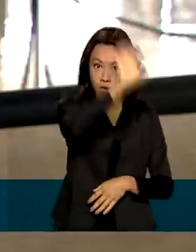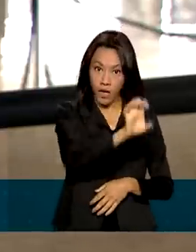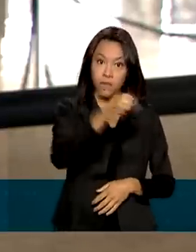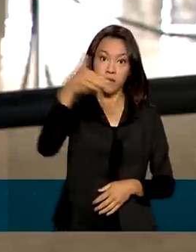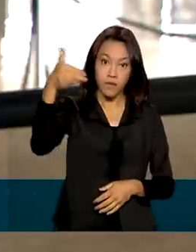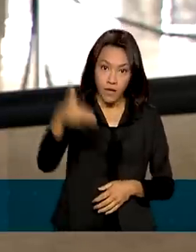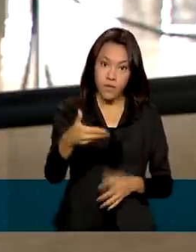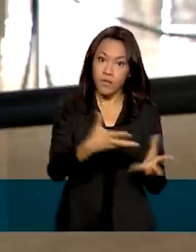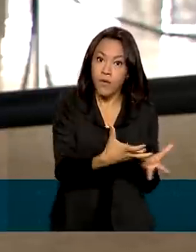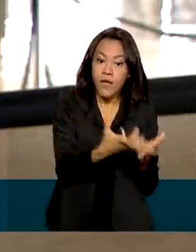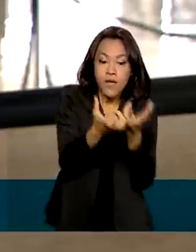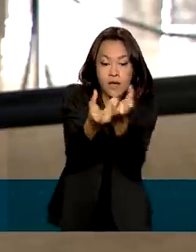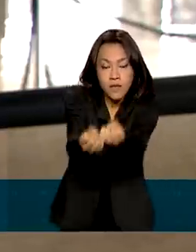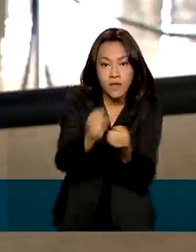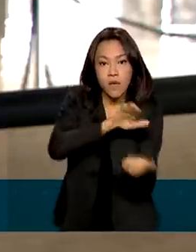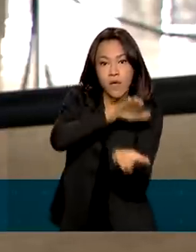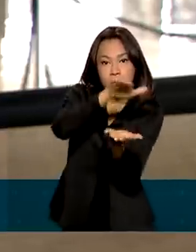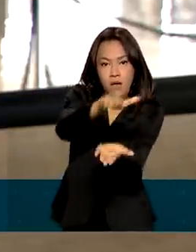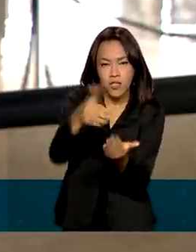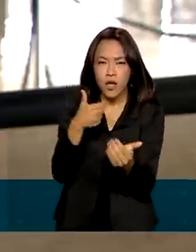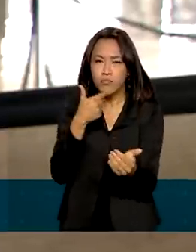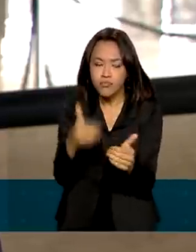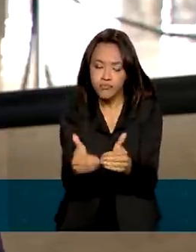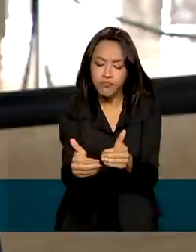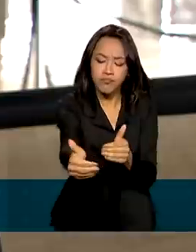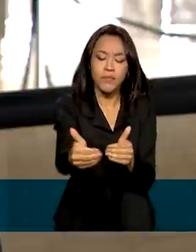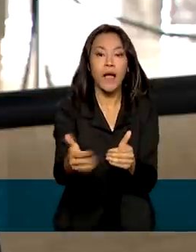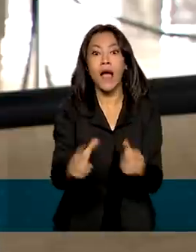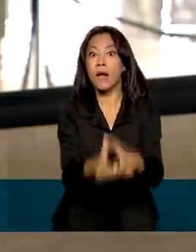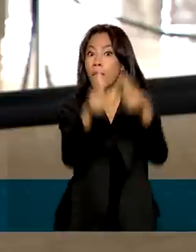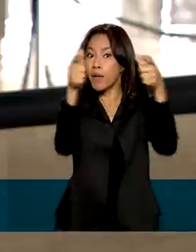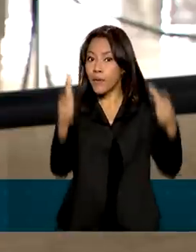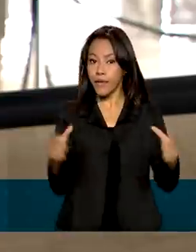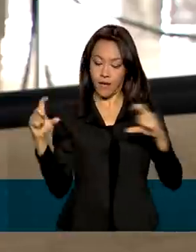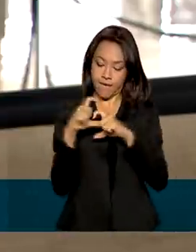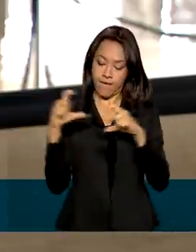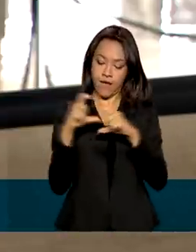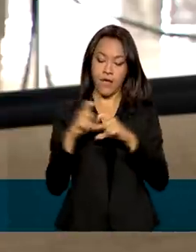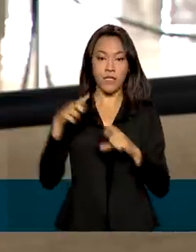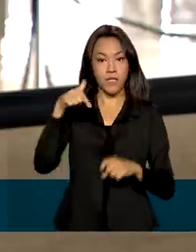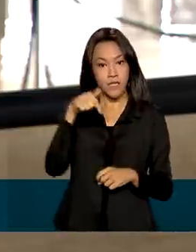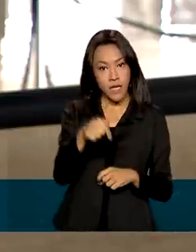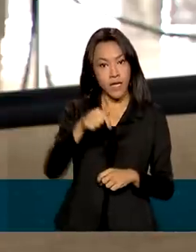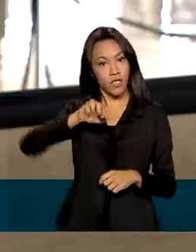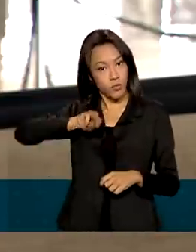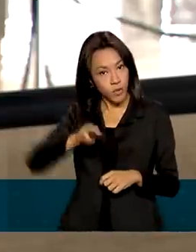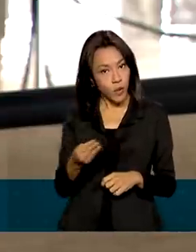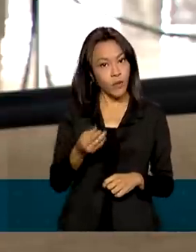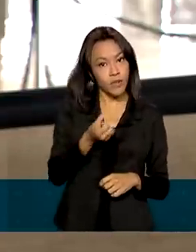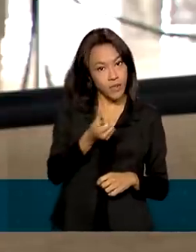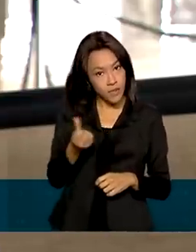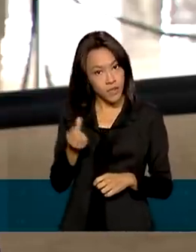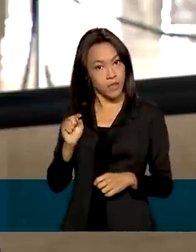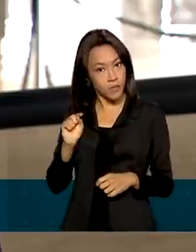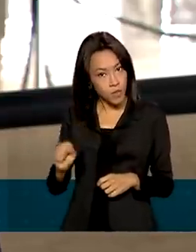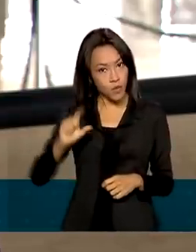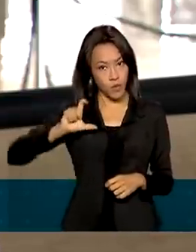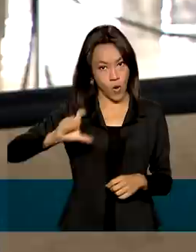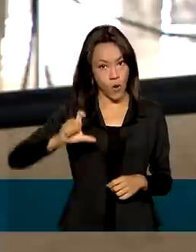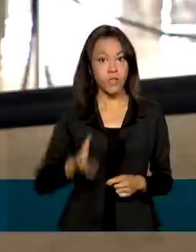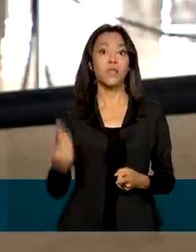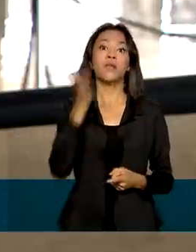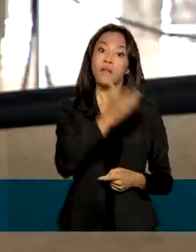esses lotes já nos próximos dias. A maior parte é da Pfizer, 7,6 milhões de Tem também a